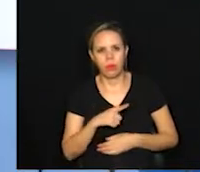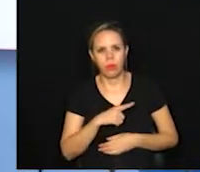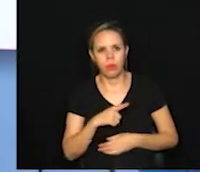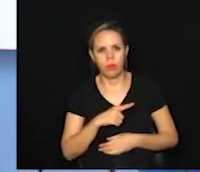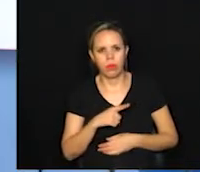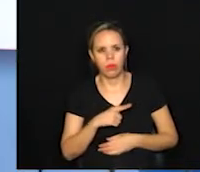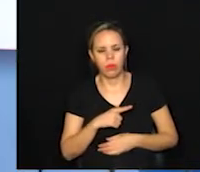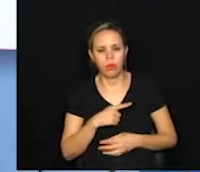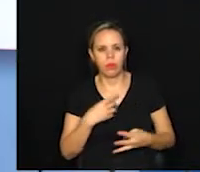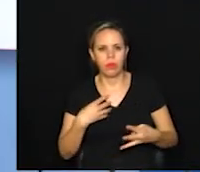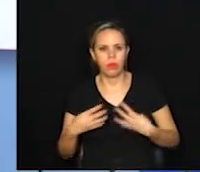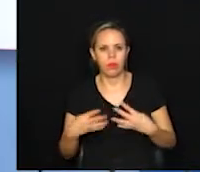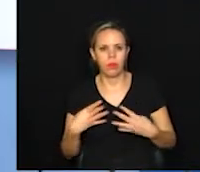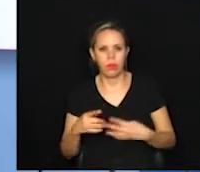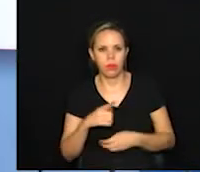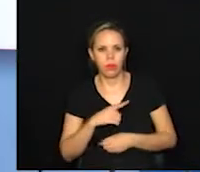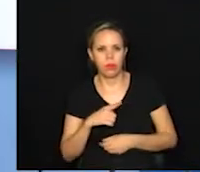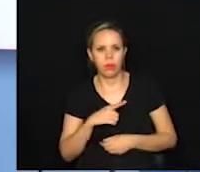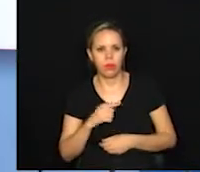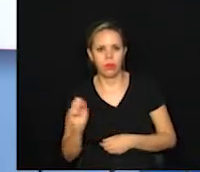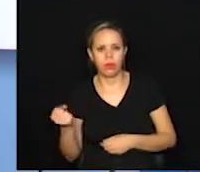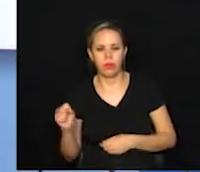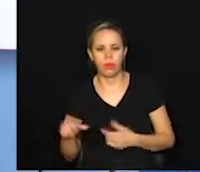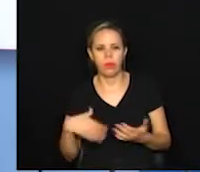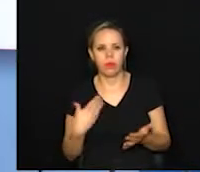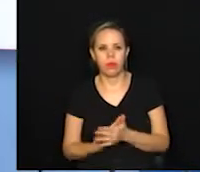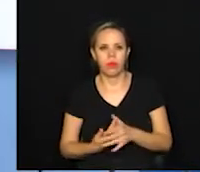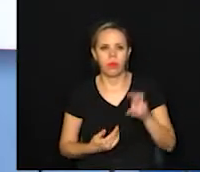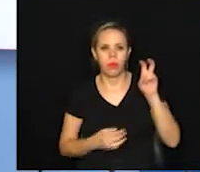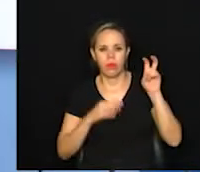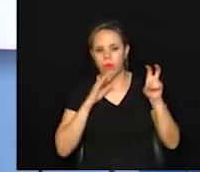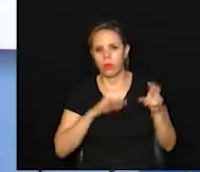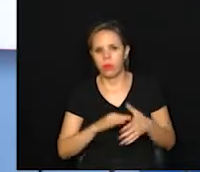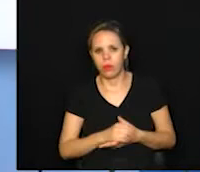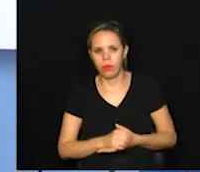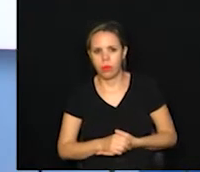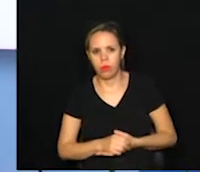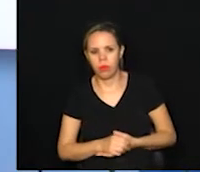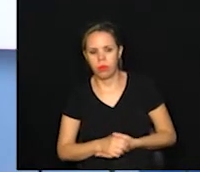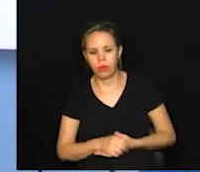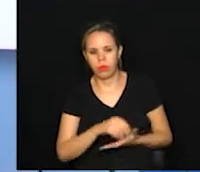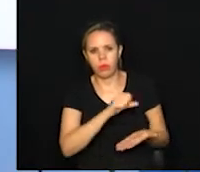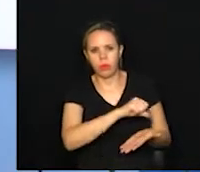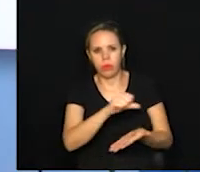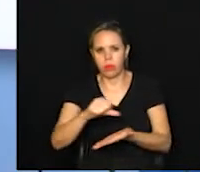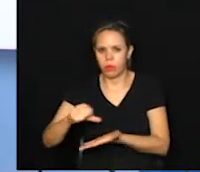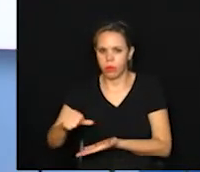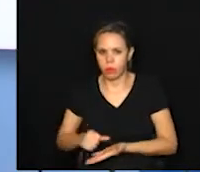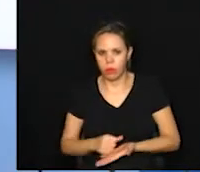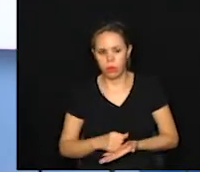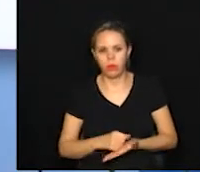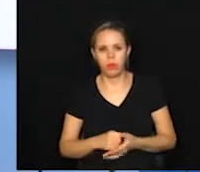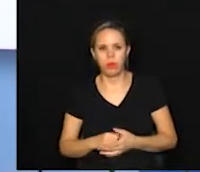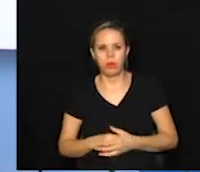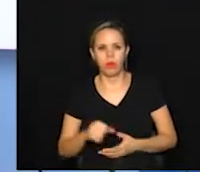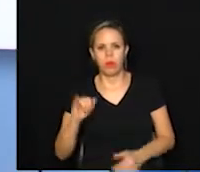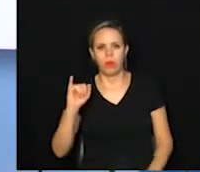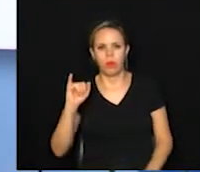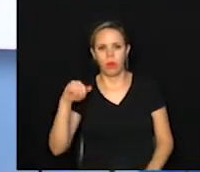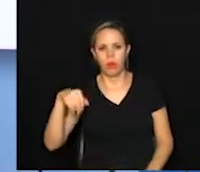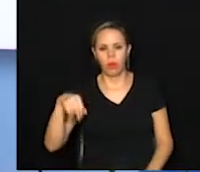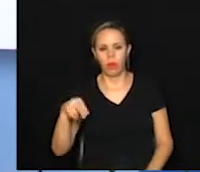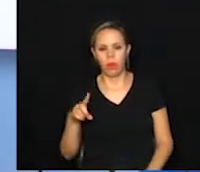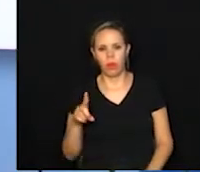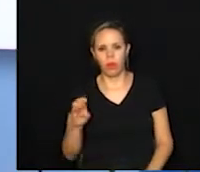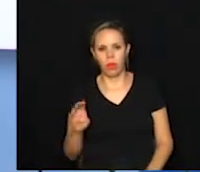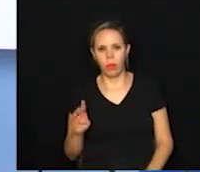no distrito de Barão Geraldo, das 8 às 5 da tarde, a região do Jardim Independência, Residencial